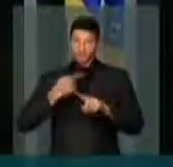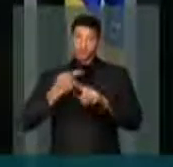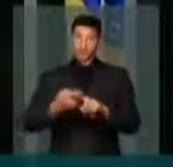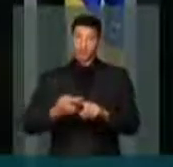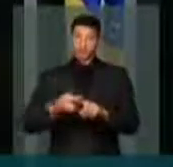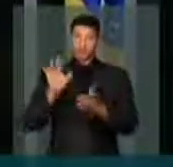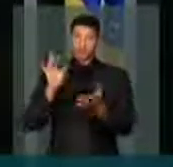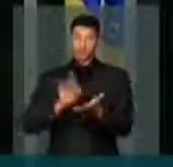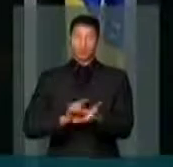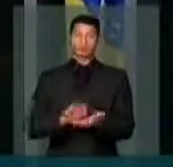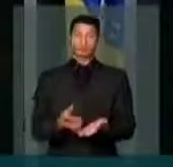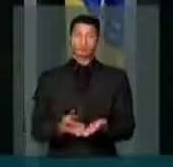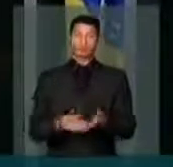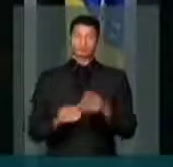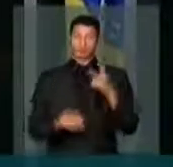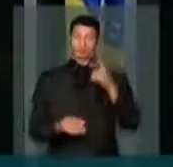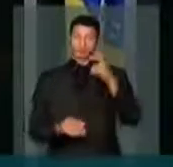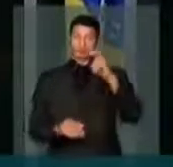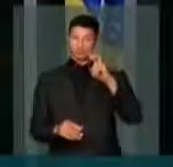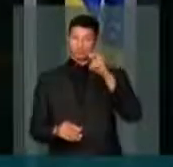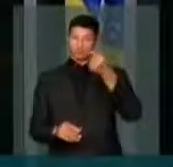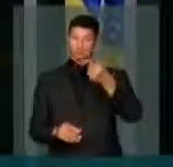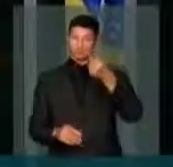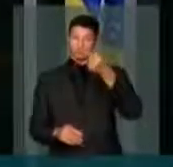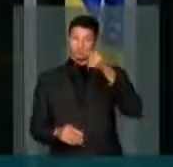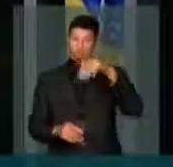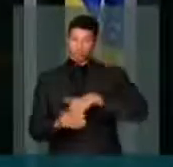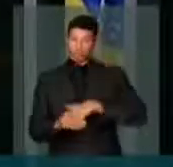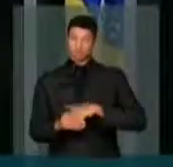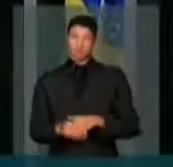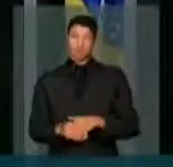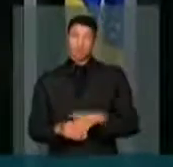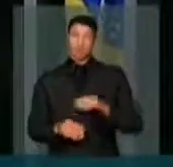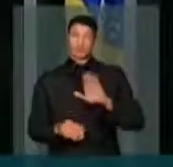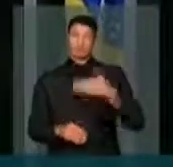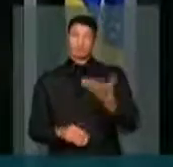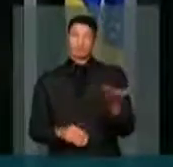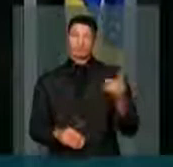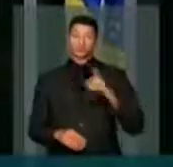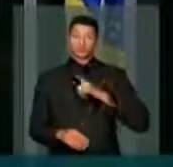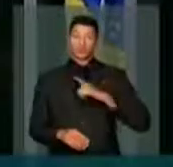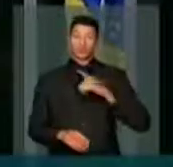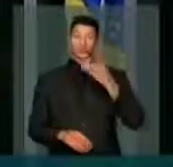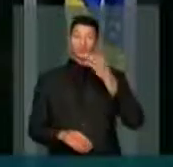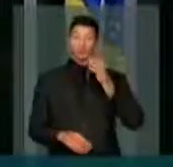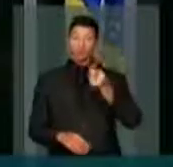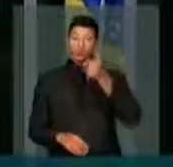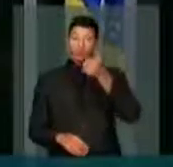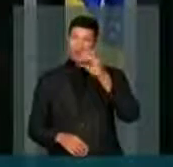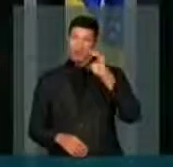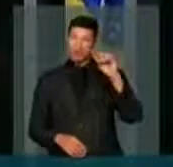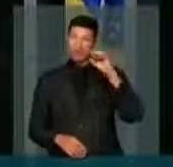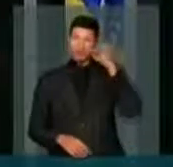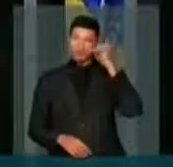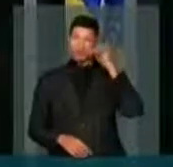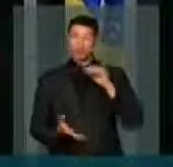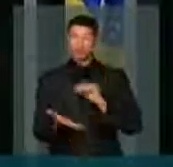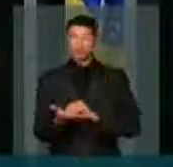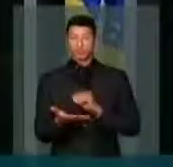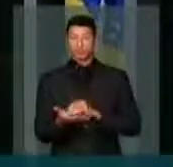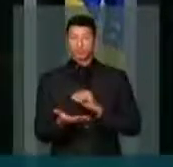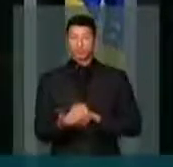absoluta, 257 votos. E quando nós temos quase cem deputados ali